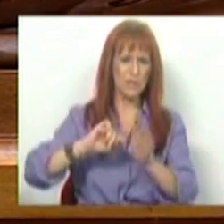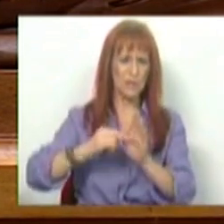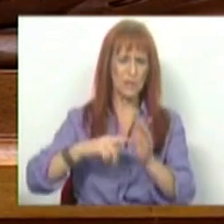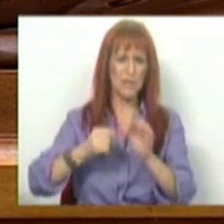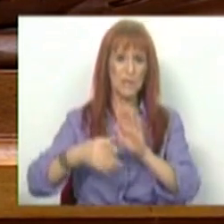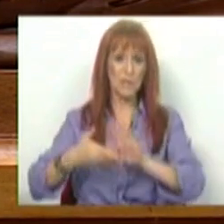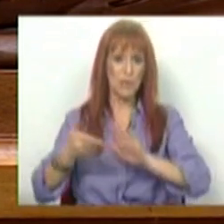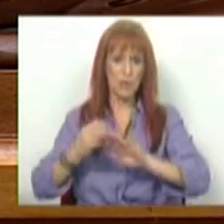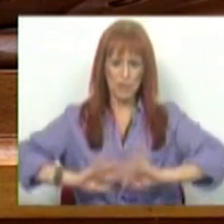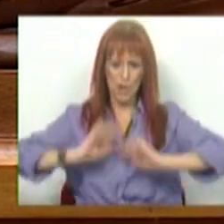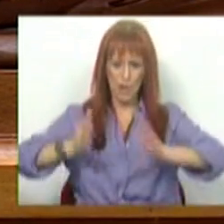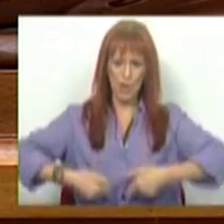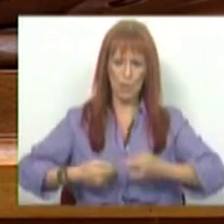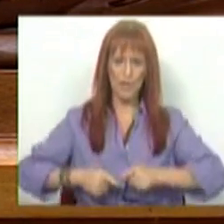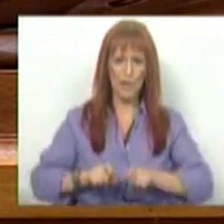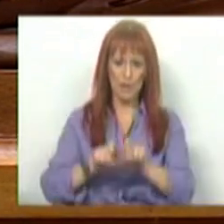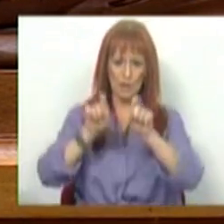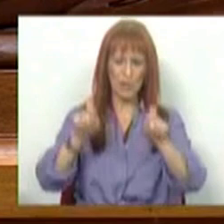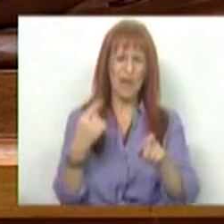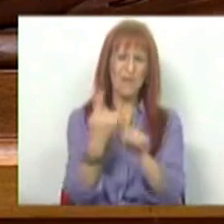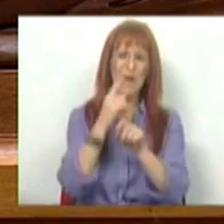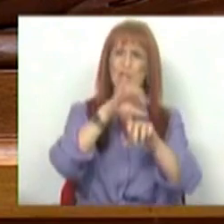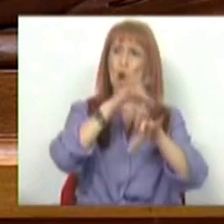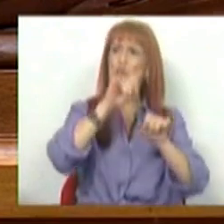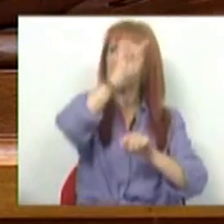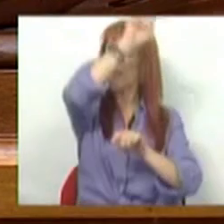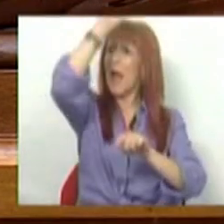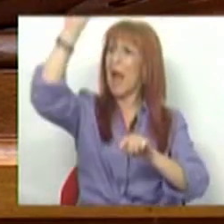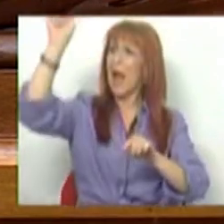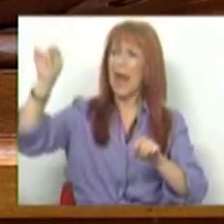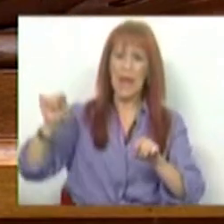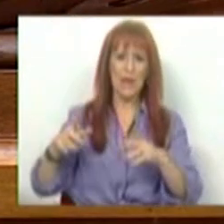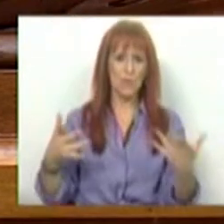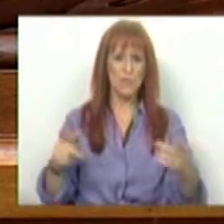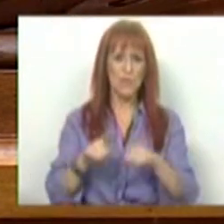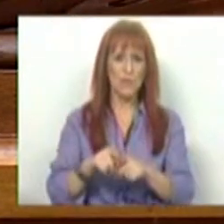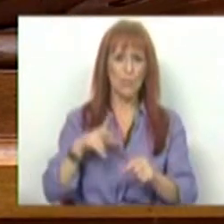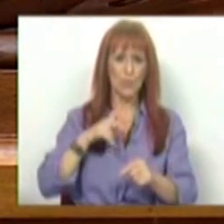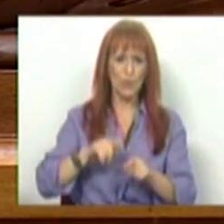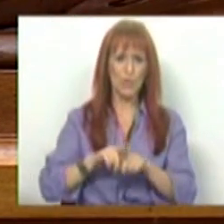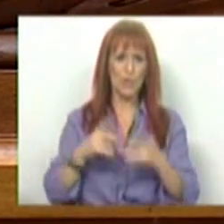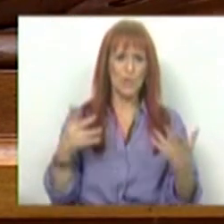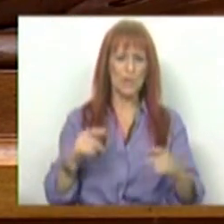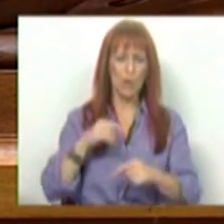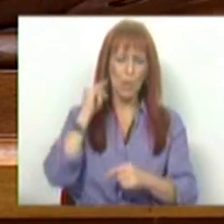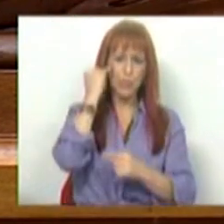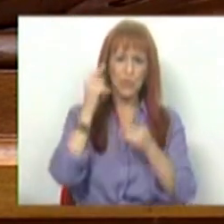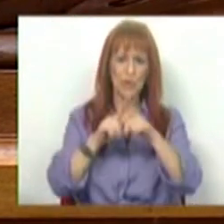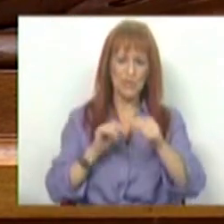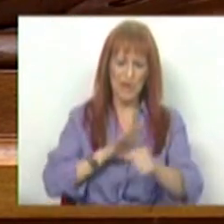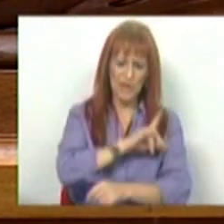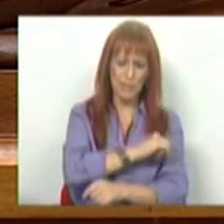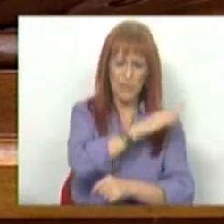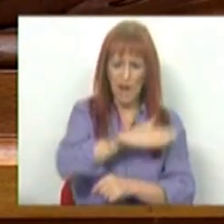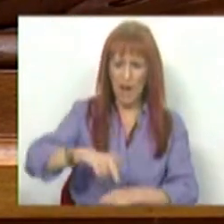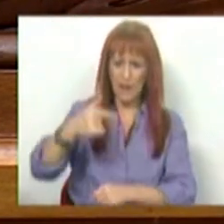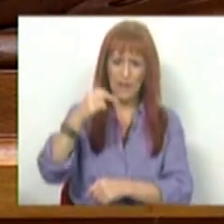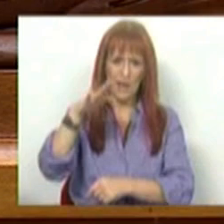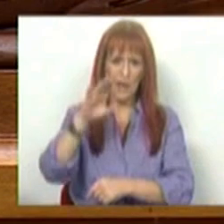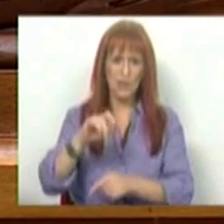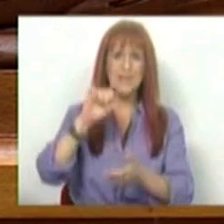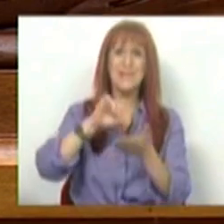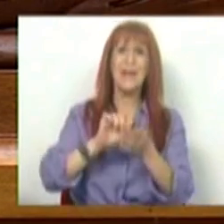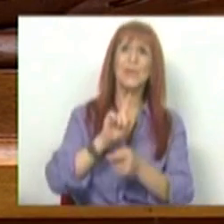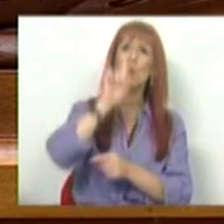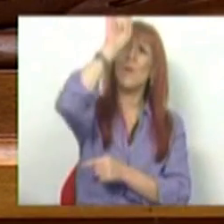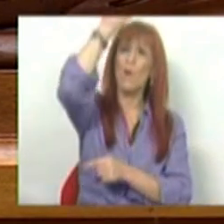urgência e ginecologia obstetrícia, em vários hospitais do país, de Portimão, Lisboa e Valtés, Centro